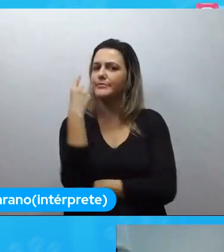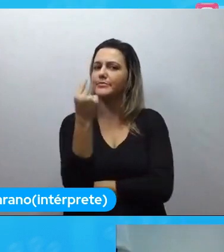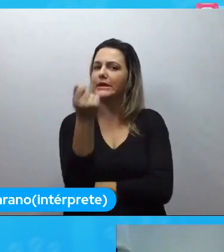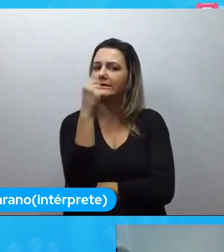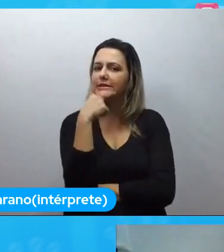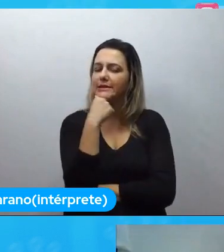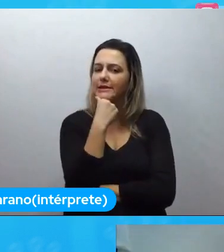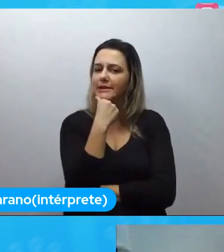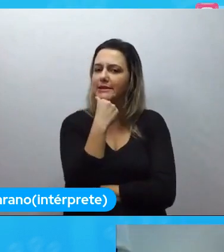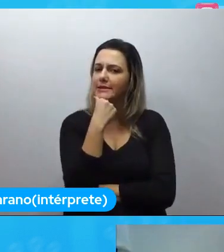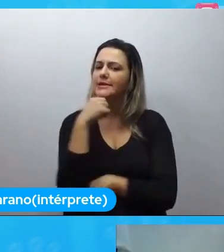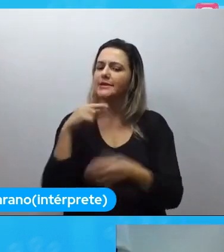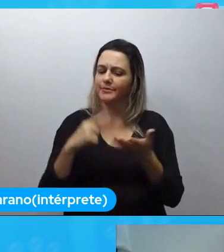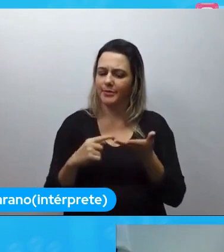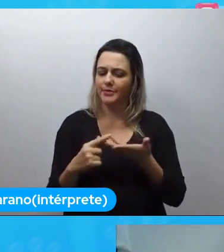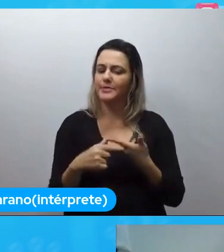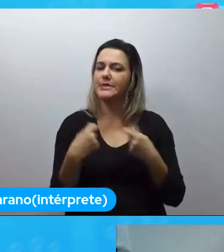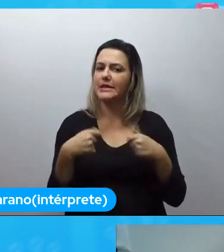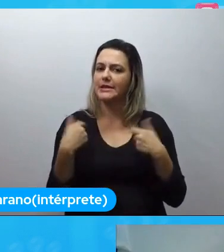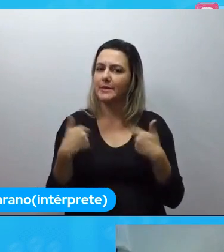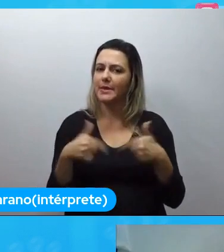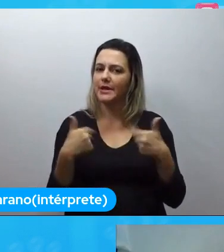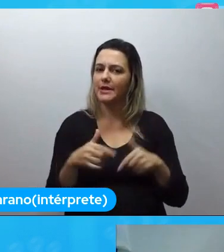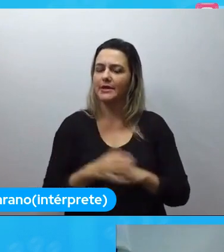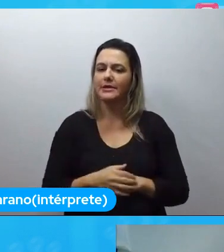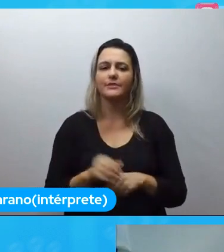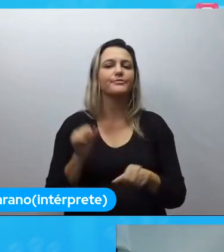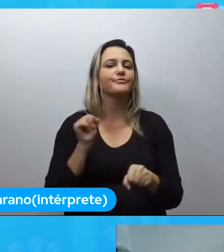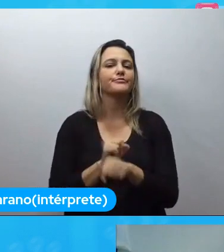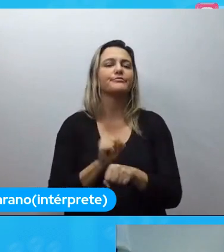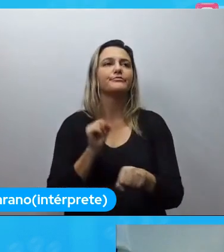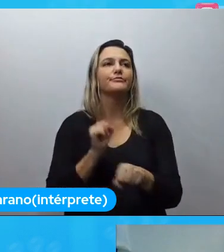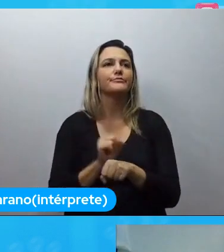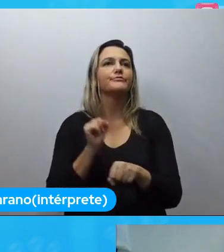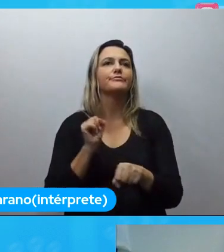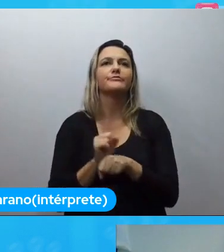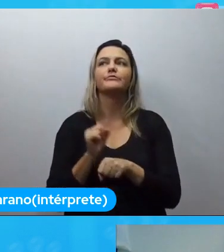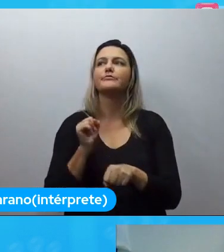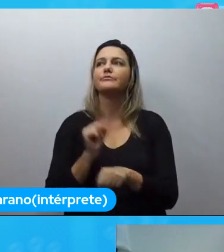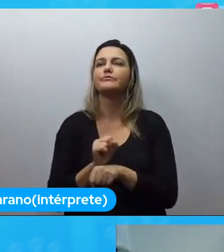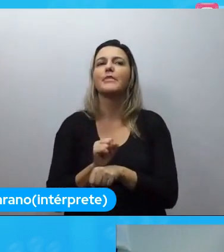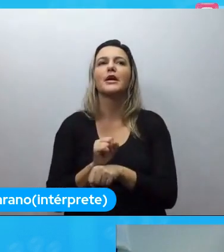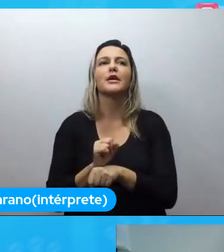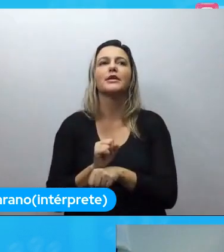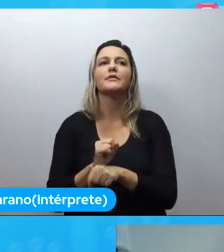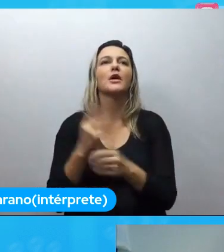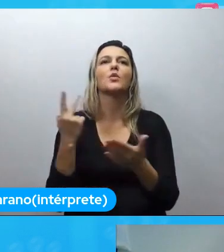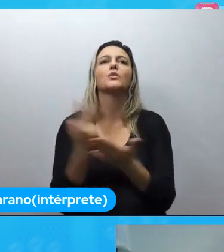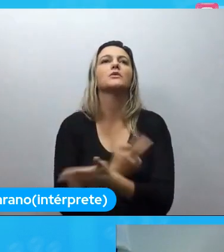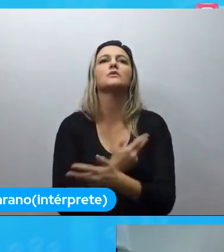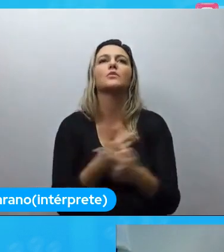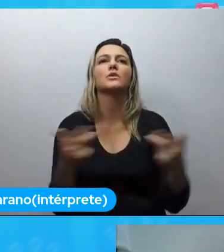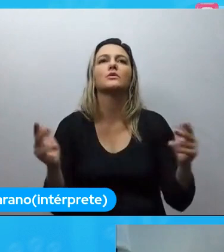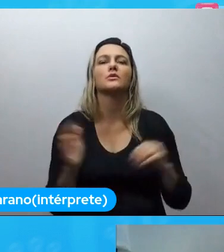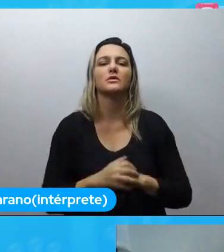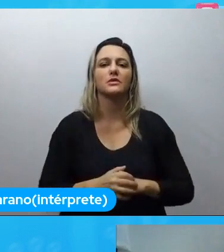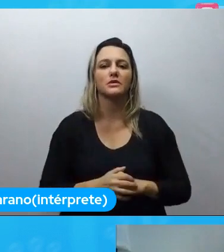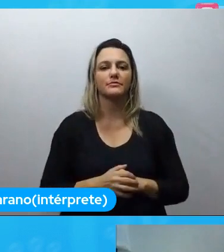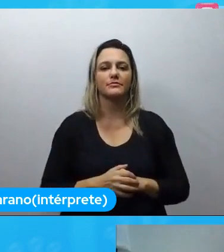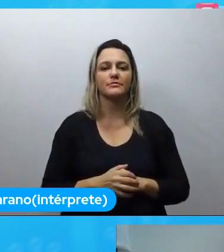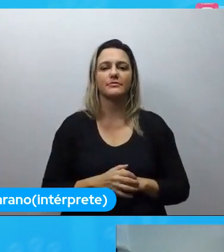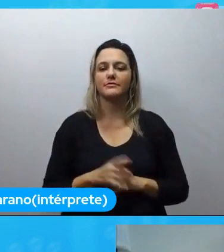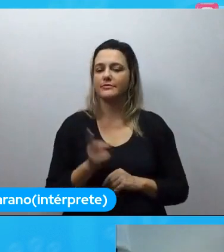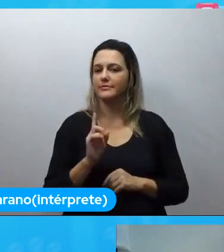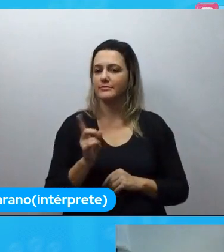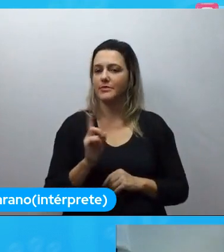que precisa ser trabalhada não esperar acontecer alguma coisa não esperar porque nós estamos no